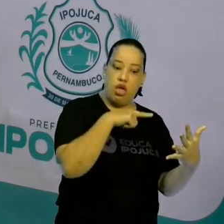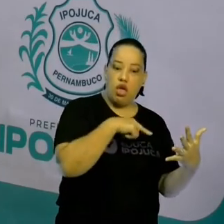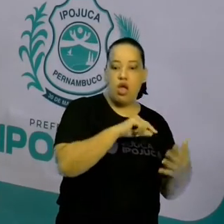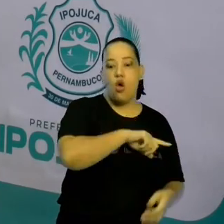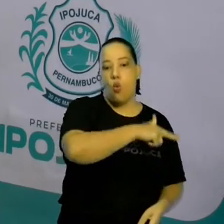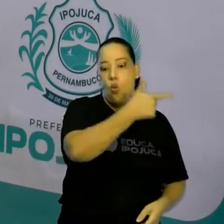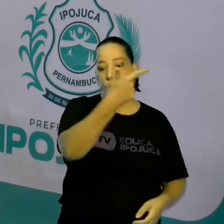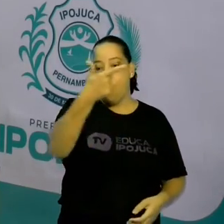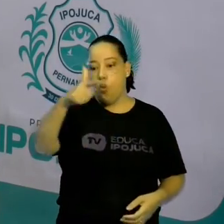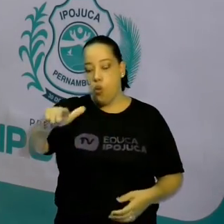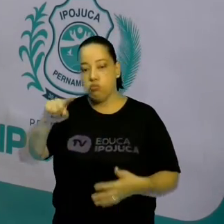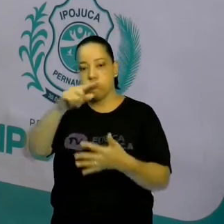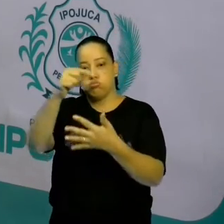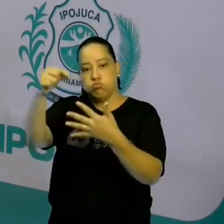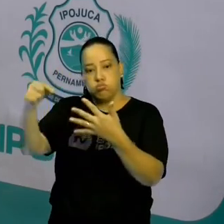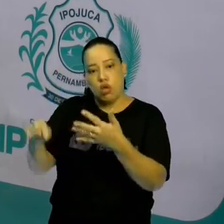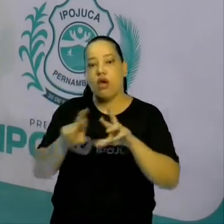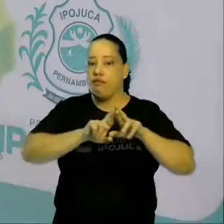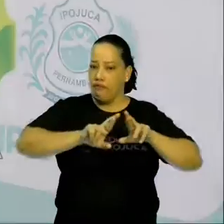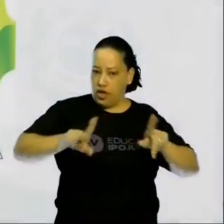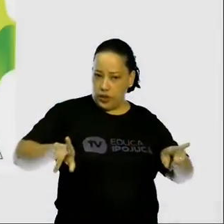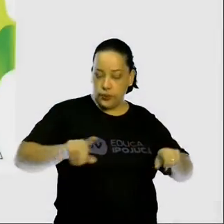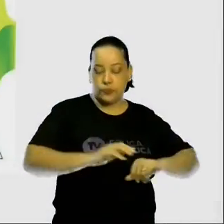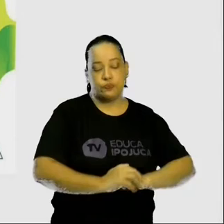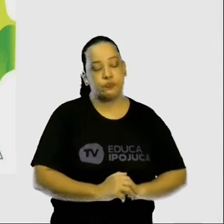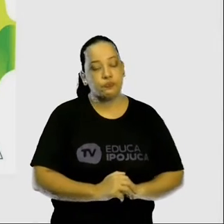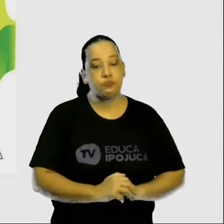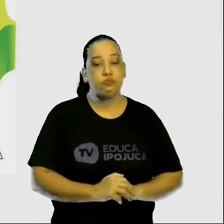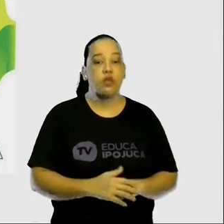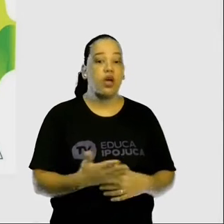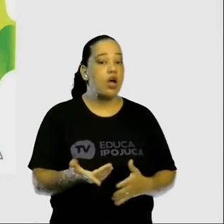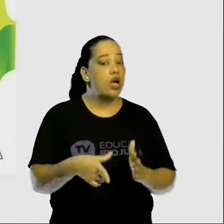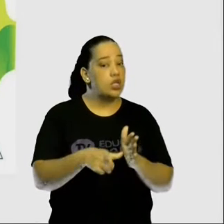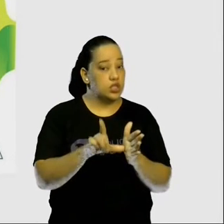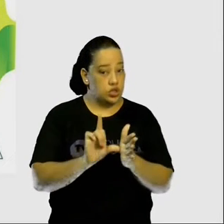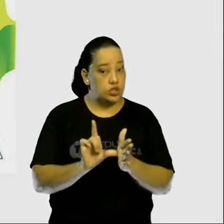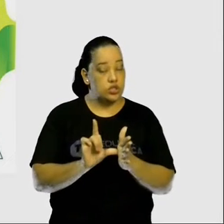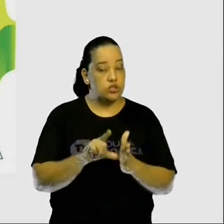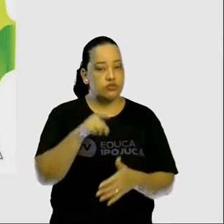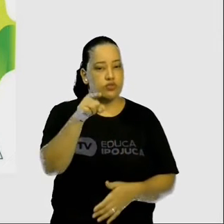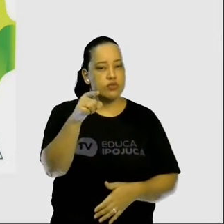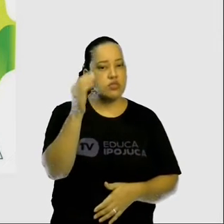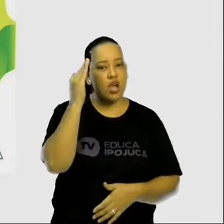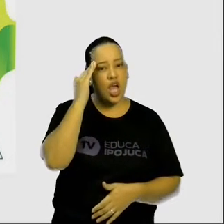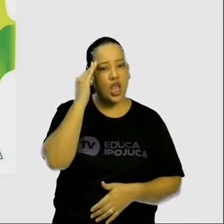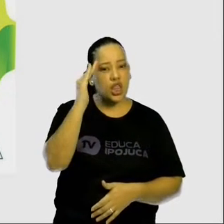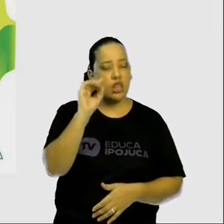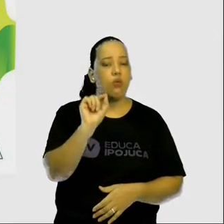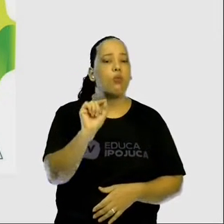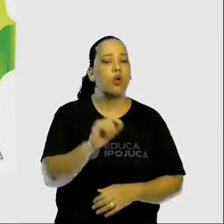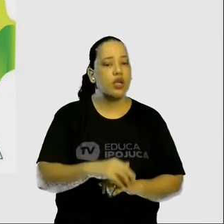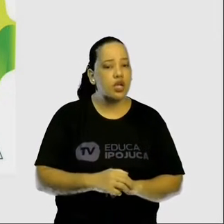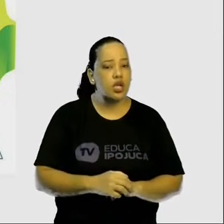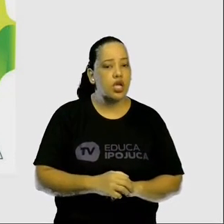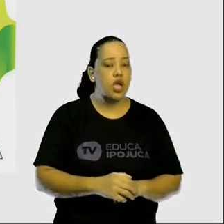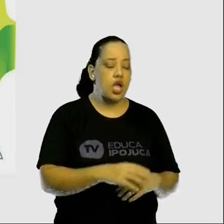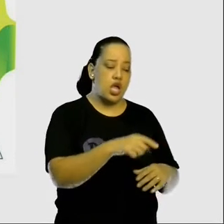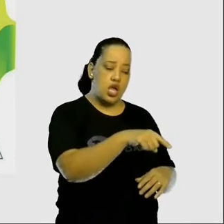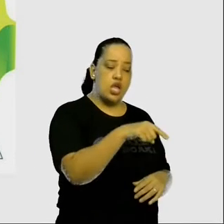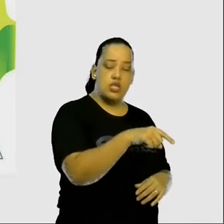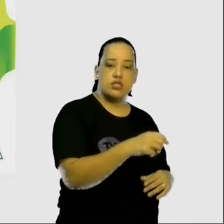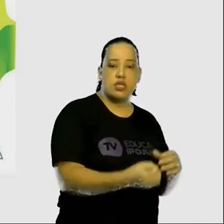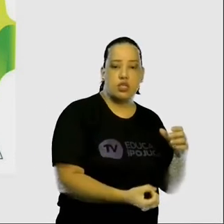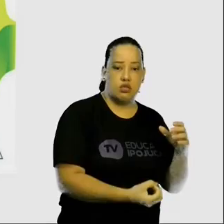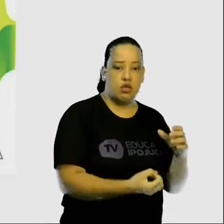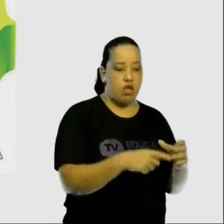animal. Então, antes de a gente começar, você tem que entender que na célula vegetal, eu tenho o que nós